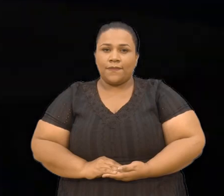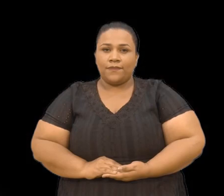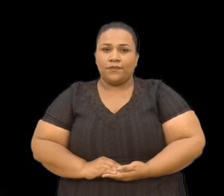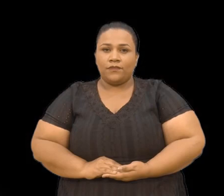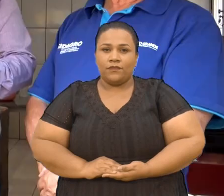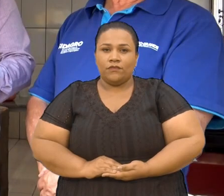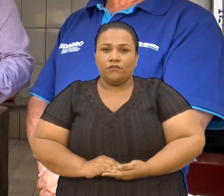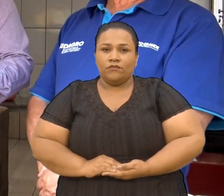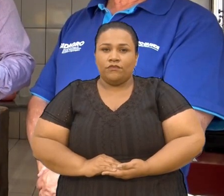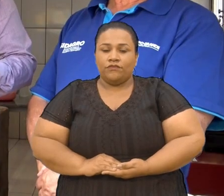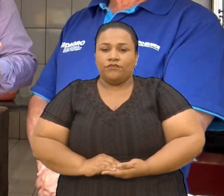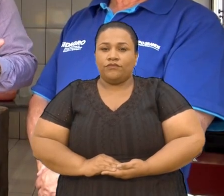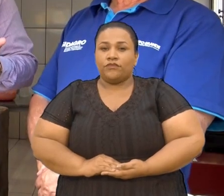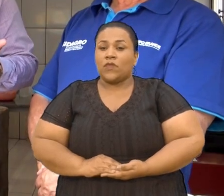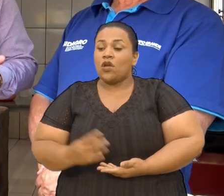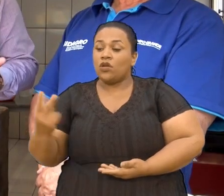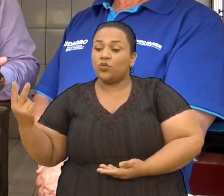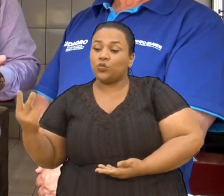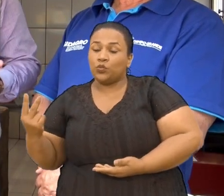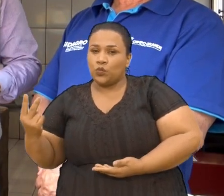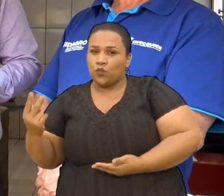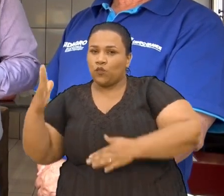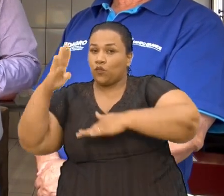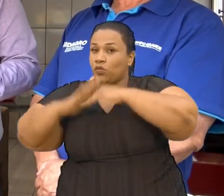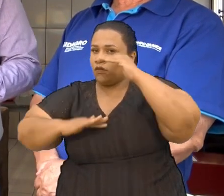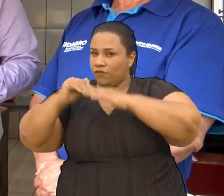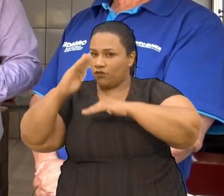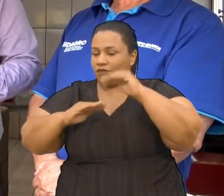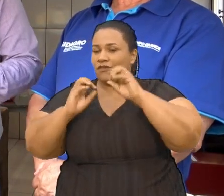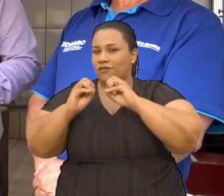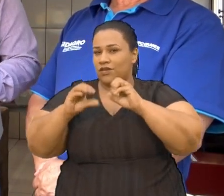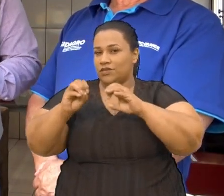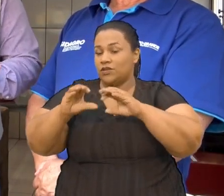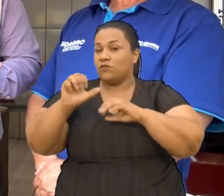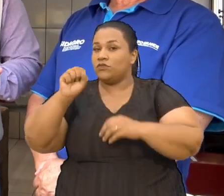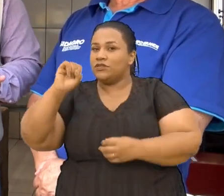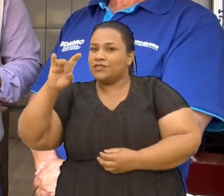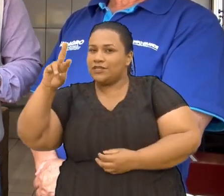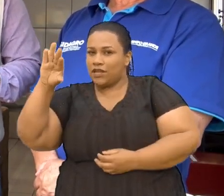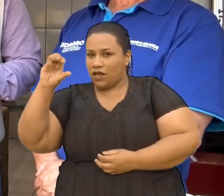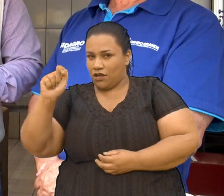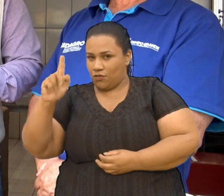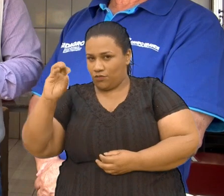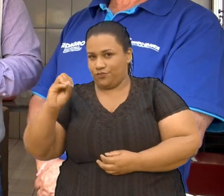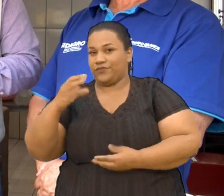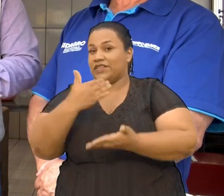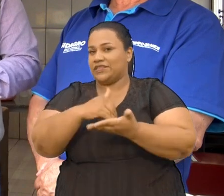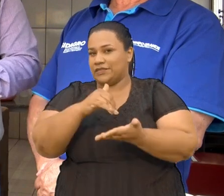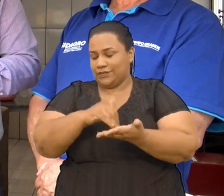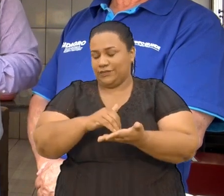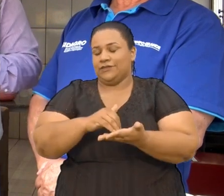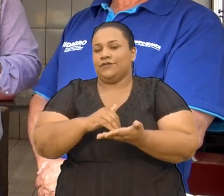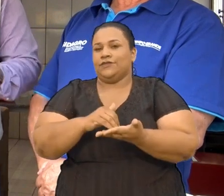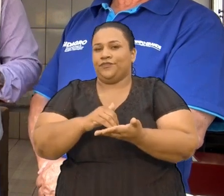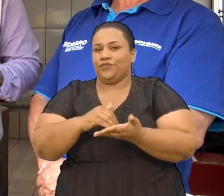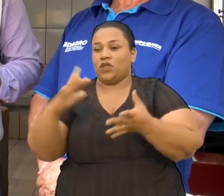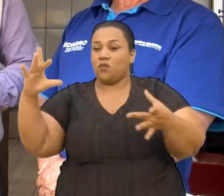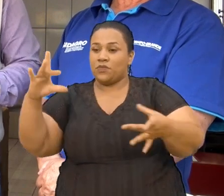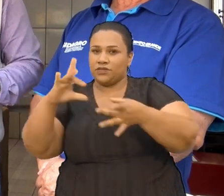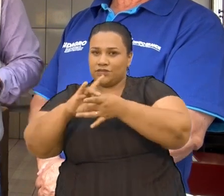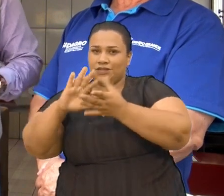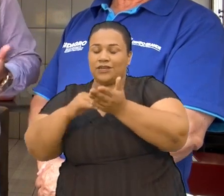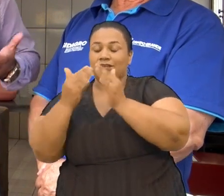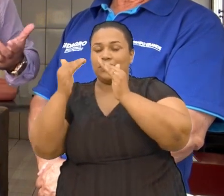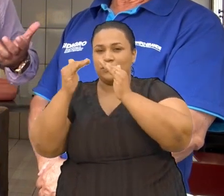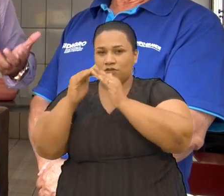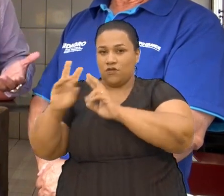E ao meu lado Dois servidores Do CIDAGRO Que é uma parceria Que existe aqui Na escola Barão Do Rio